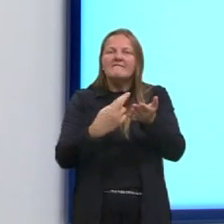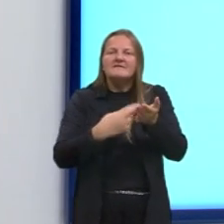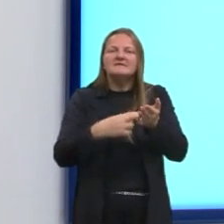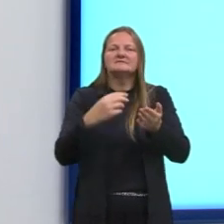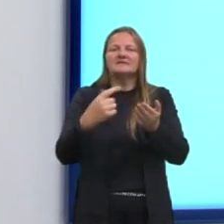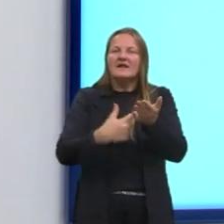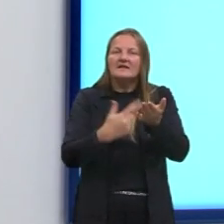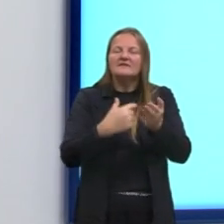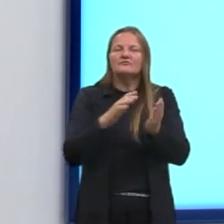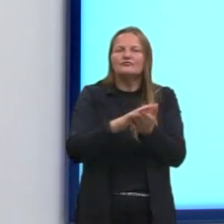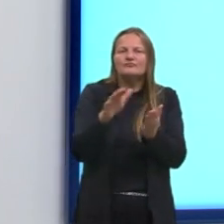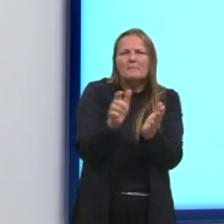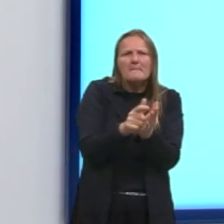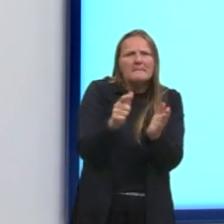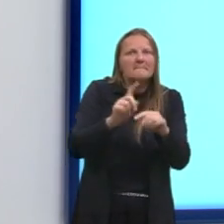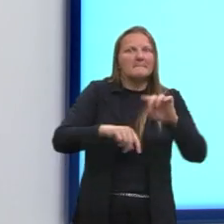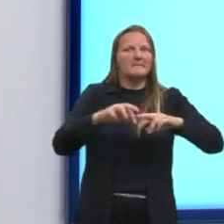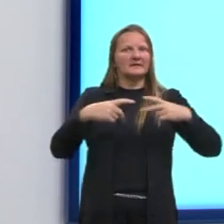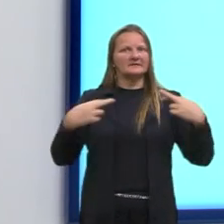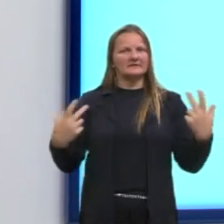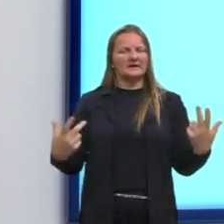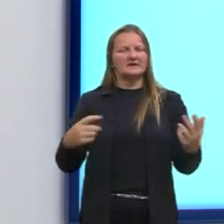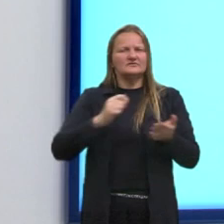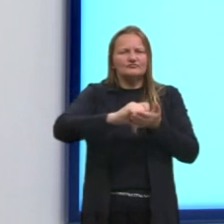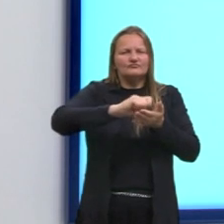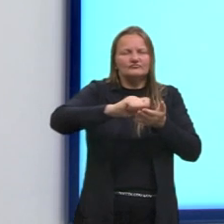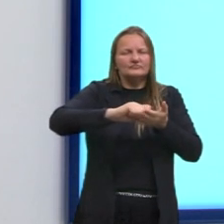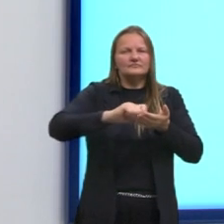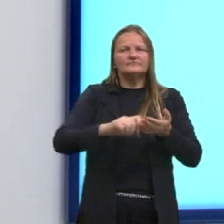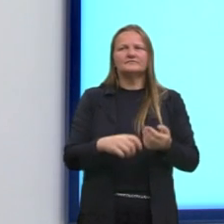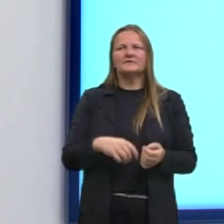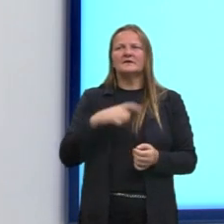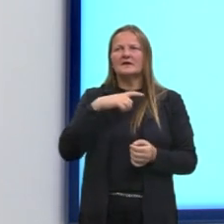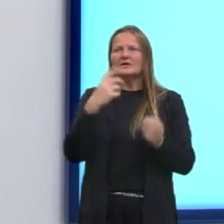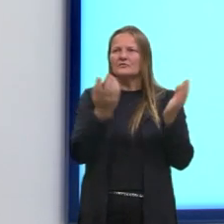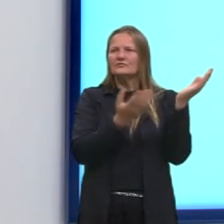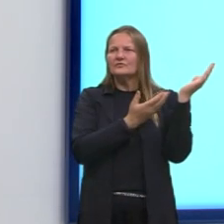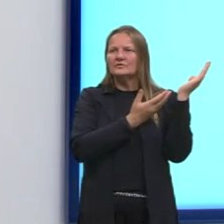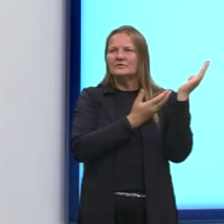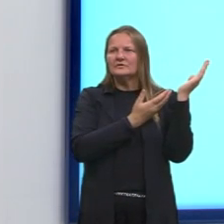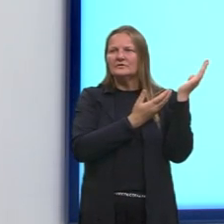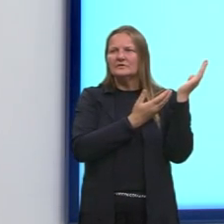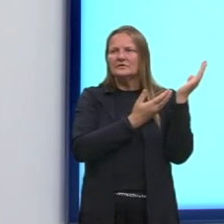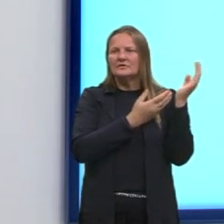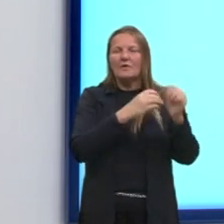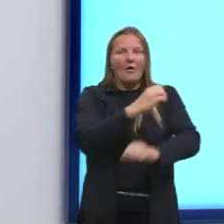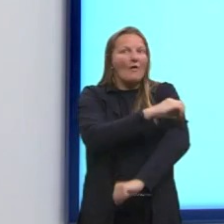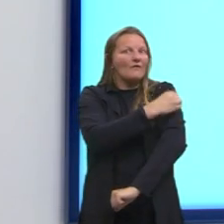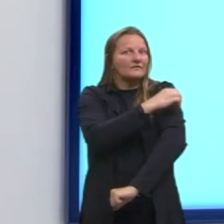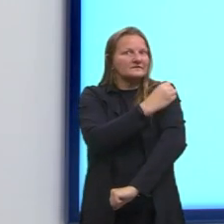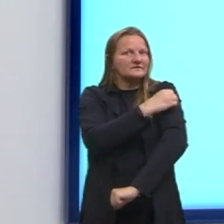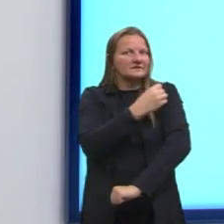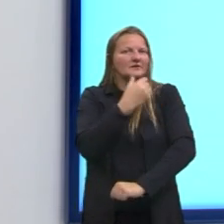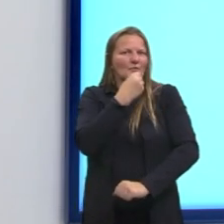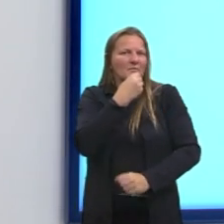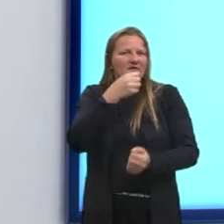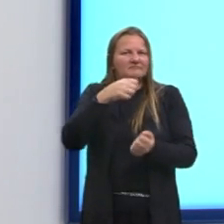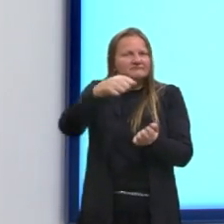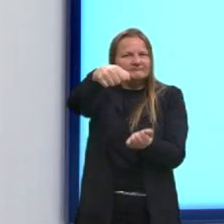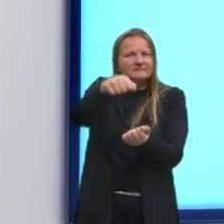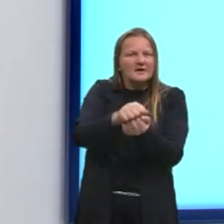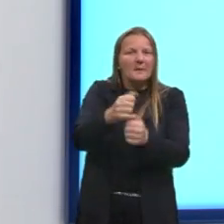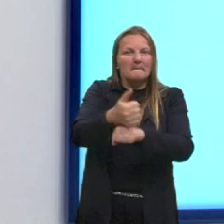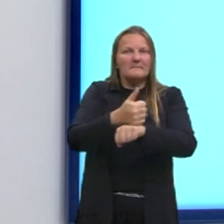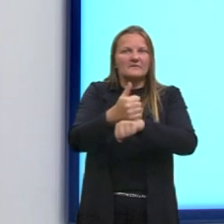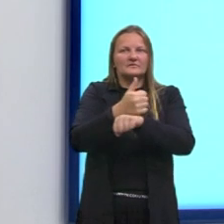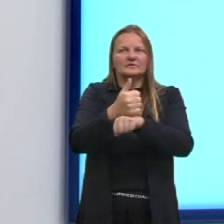folhetos, panfletos, escrita, tem ali a imagem do Gutenberg na sua oficina. Nós temos um monumento